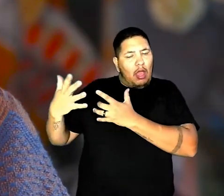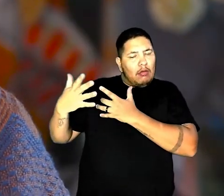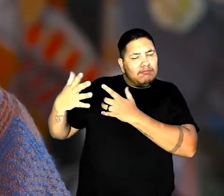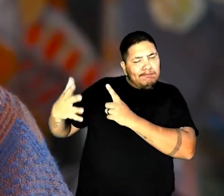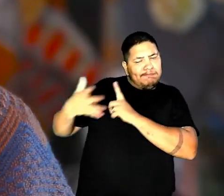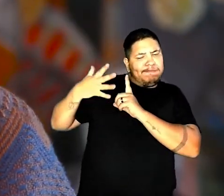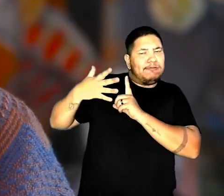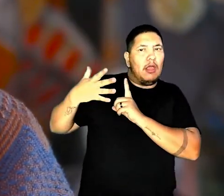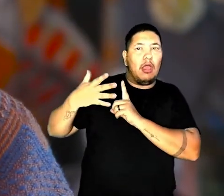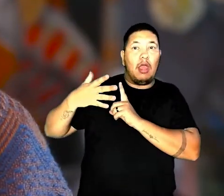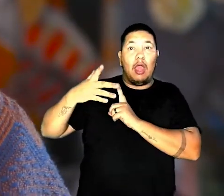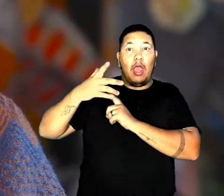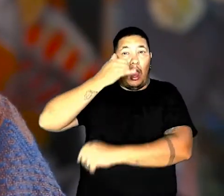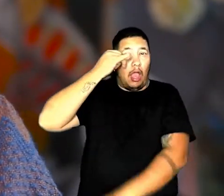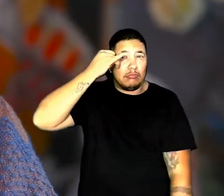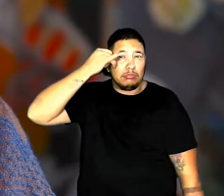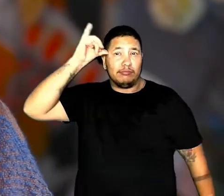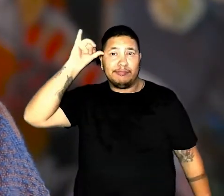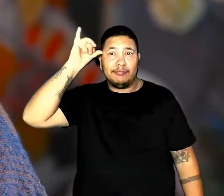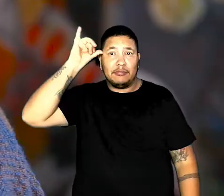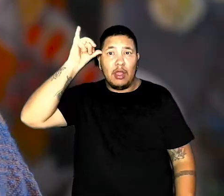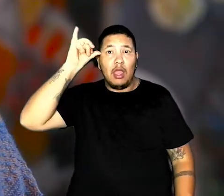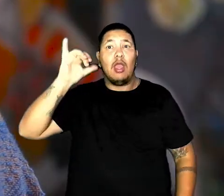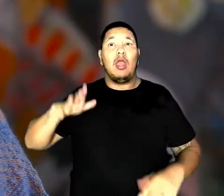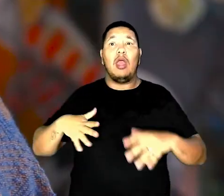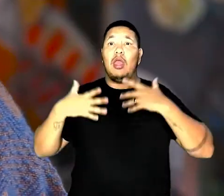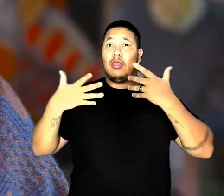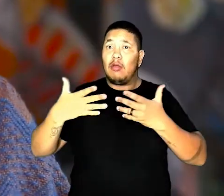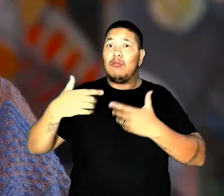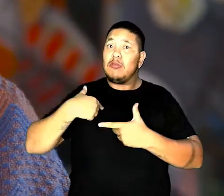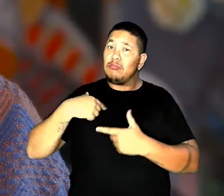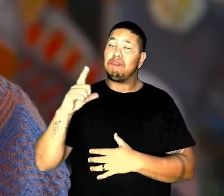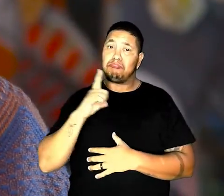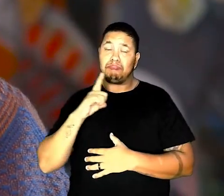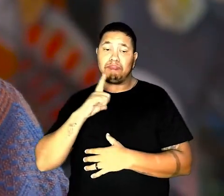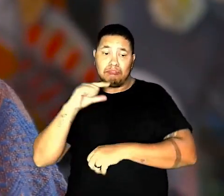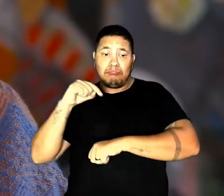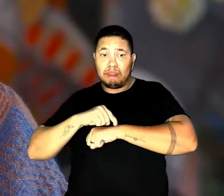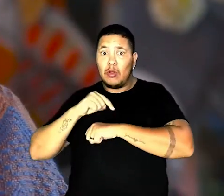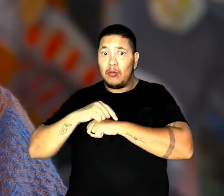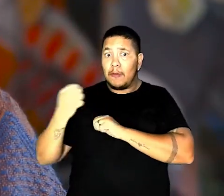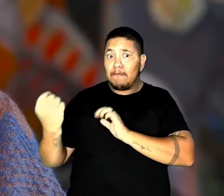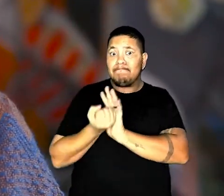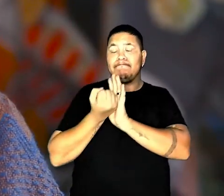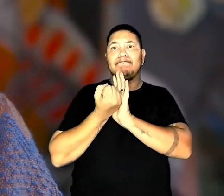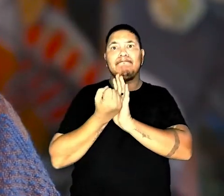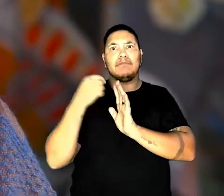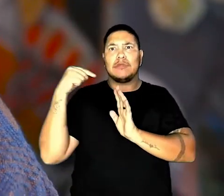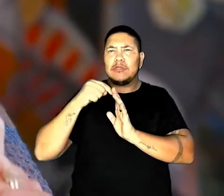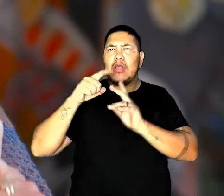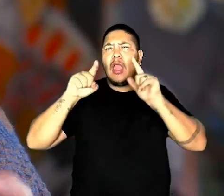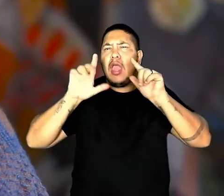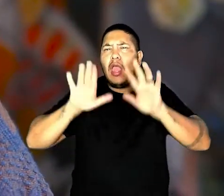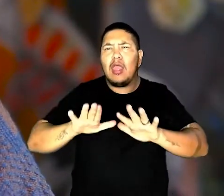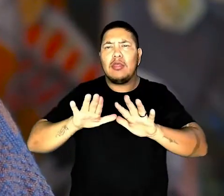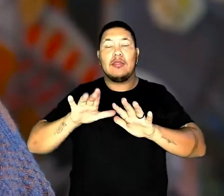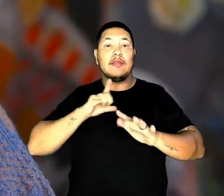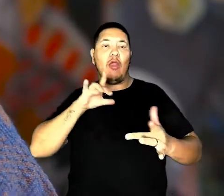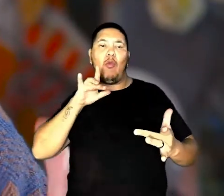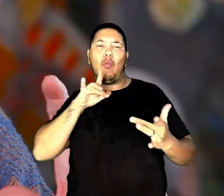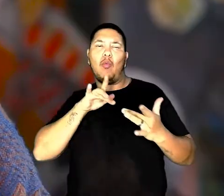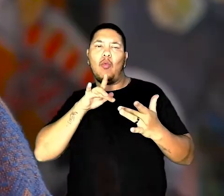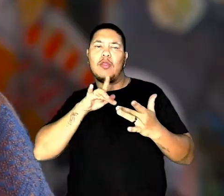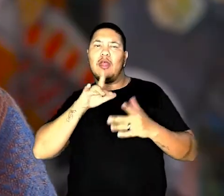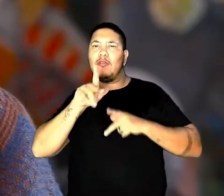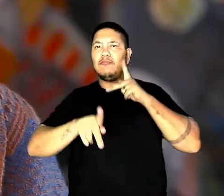ameaçada pelos fazendeiros. Então, eu tive muitos momentos marcantes e os marcantes são